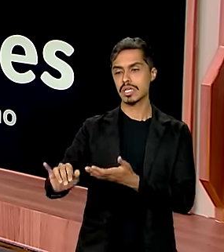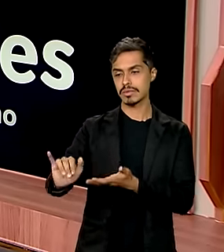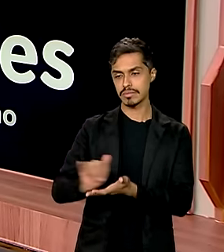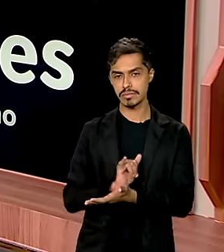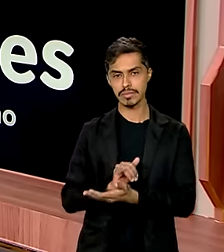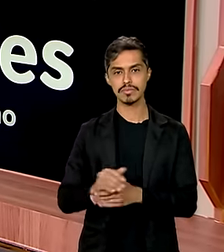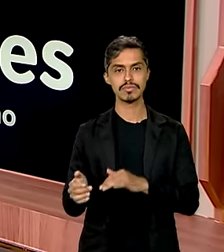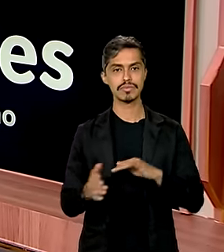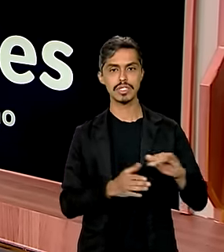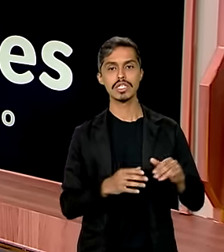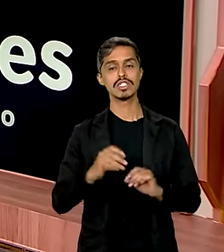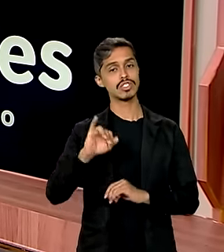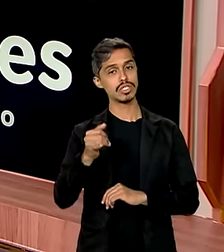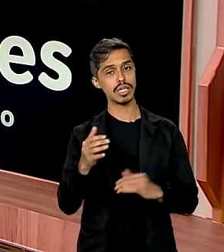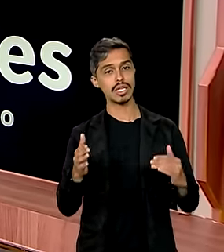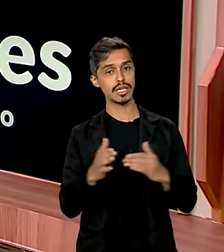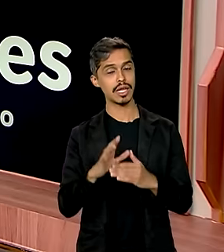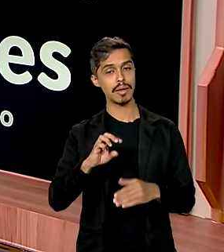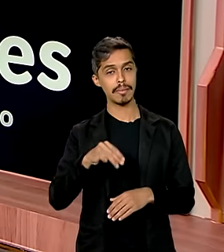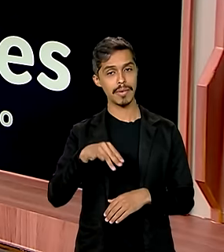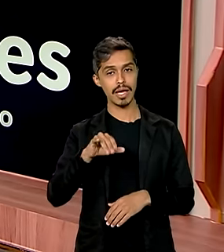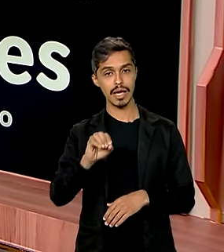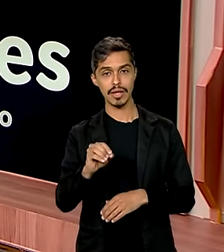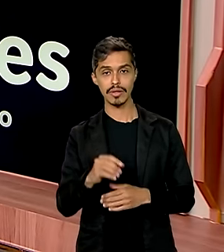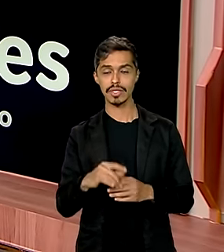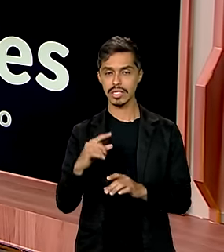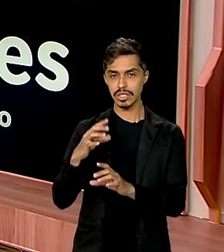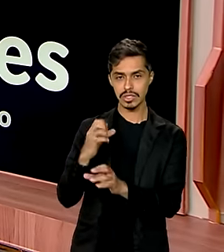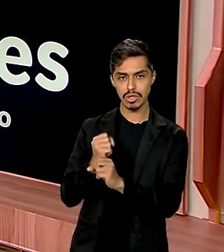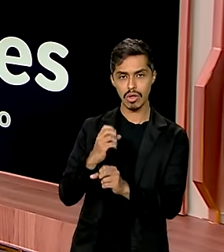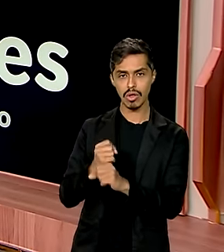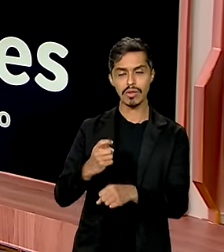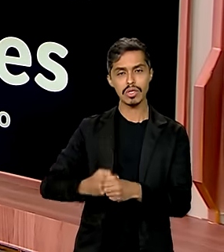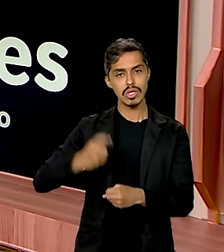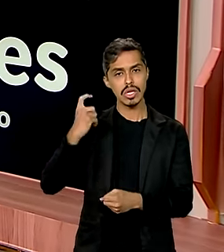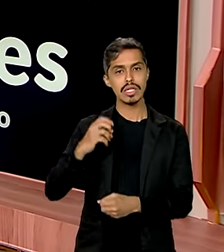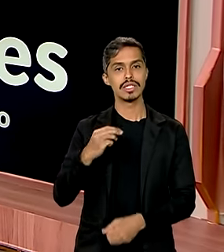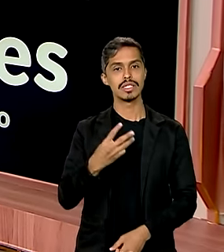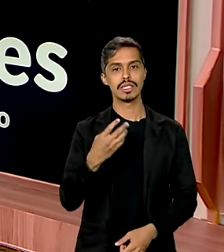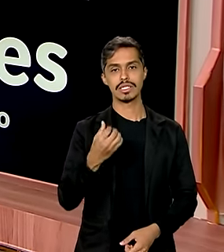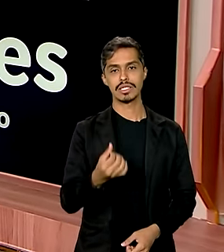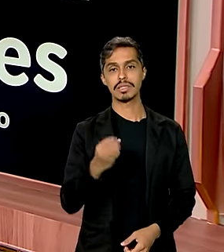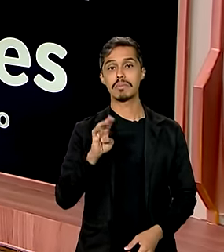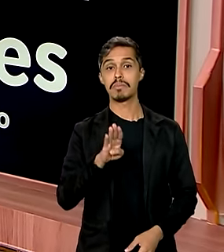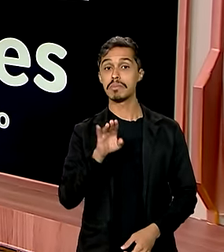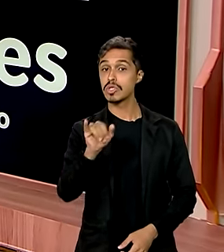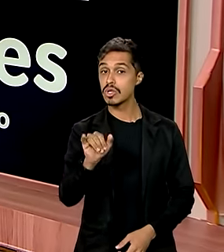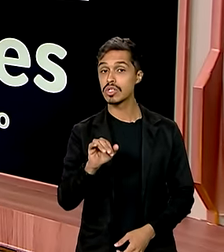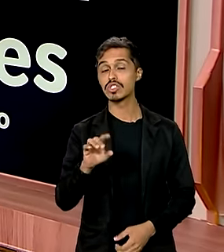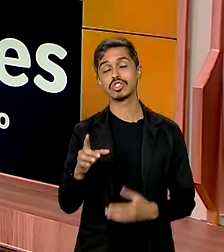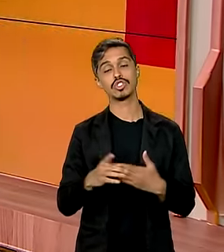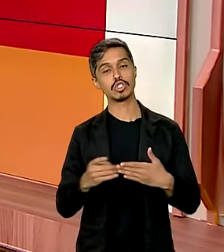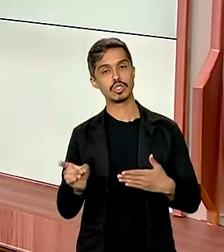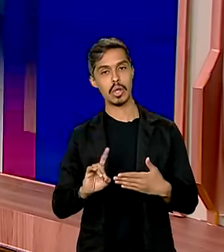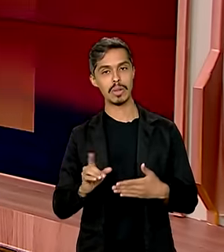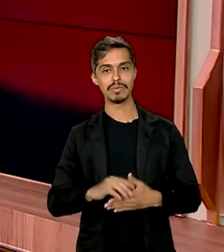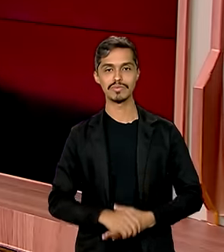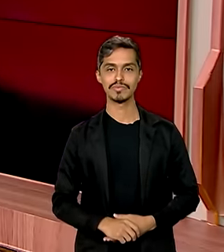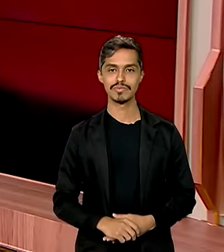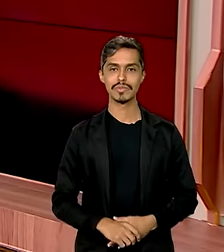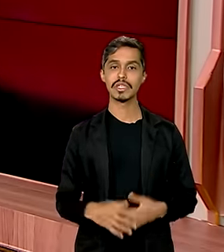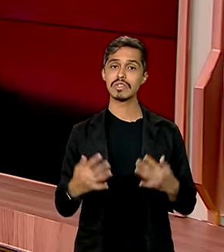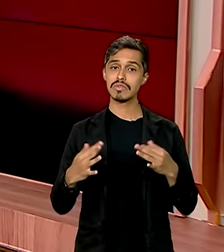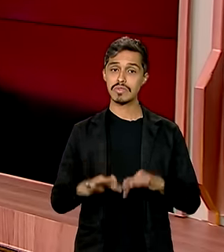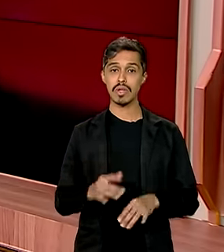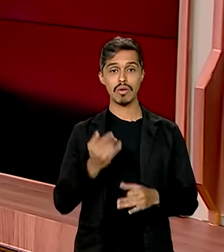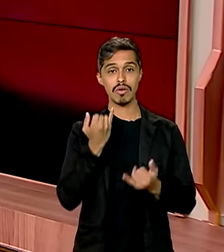De janeiro a maio, esse superávit já soma quase 36 bilhões de dólares. E